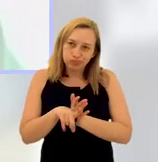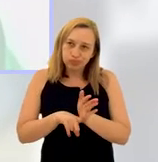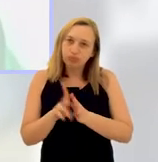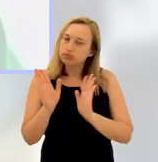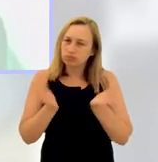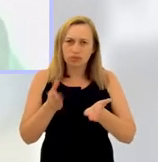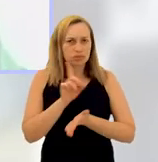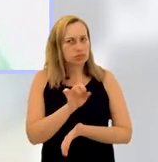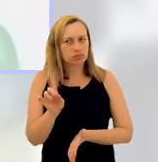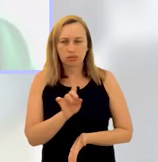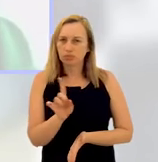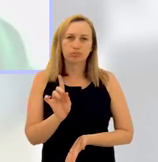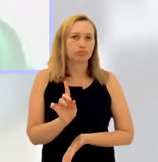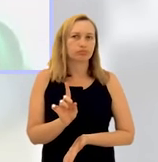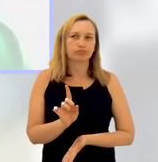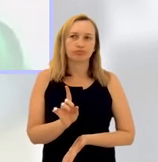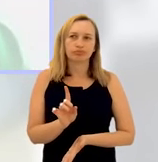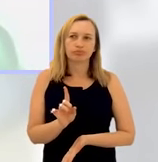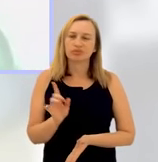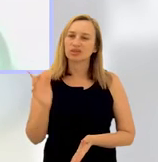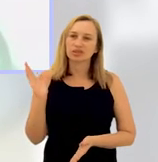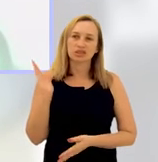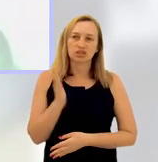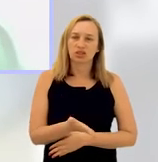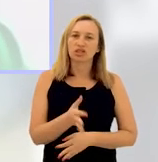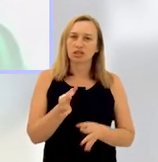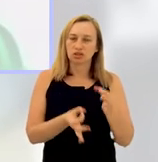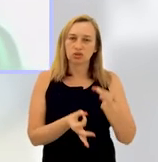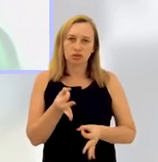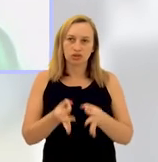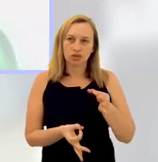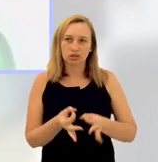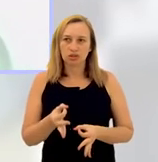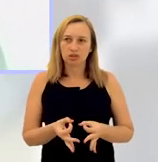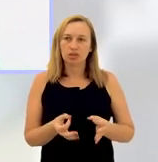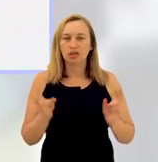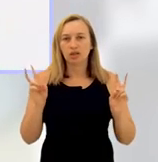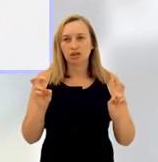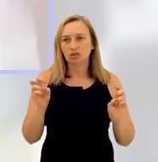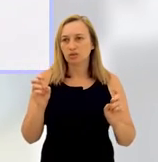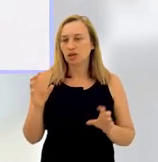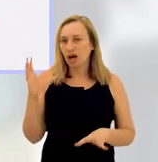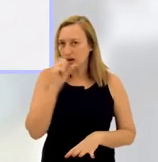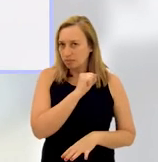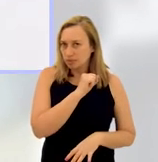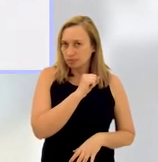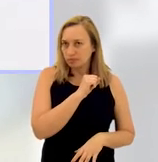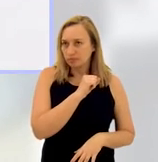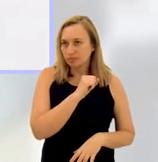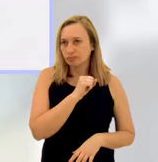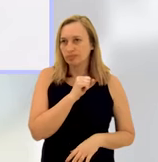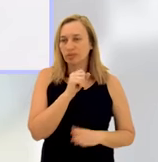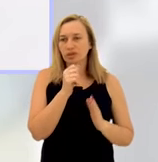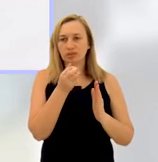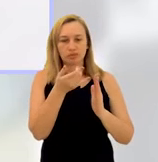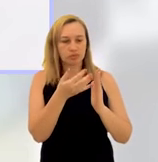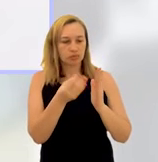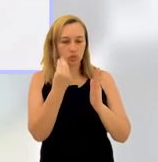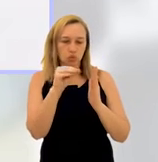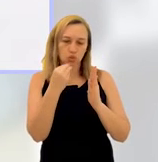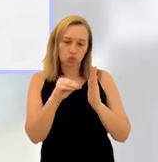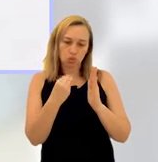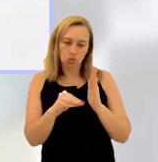ia analisar. E agora não. Chega direto a uma juíza. Em questões de segundos, ela vai